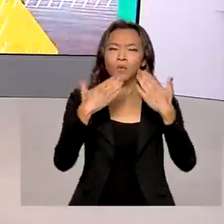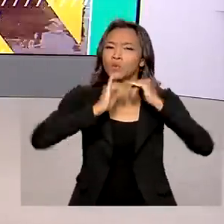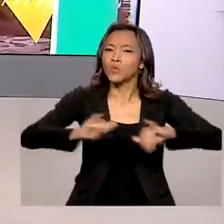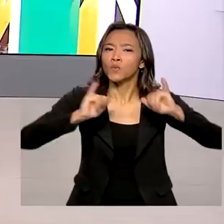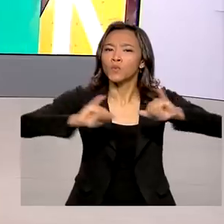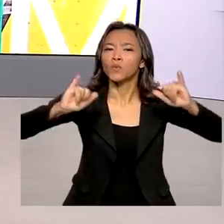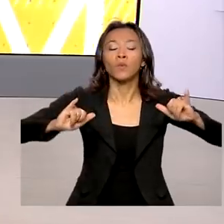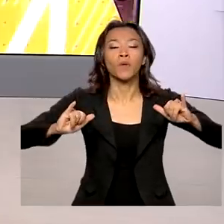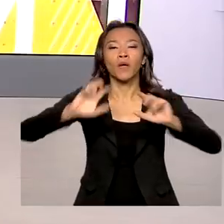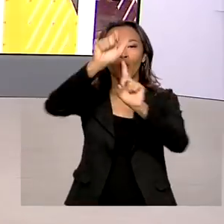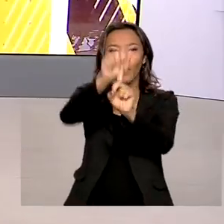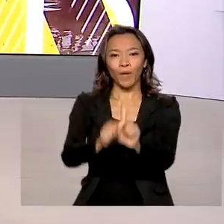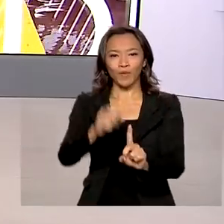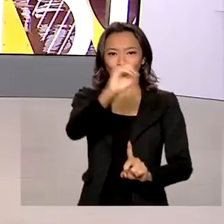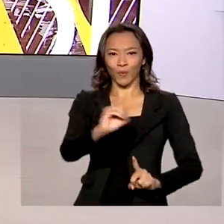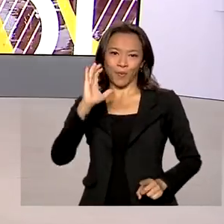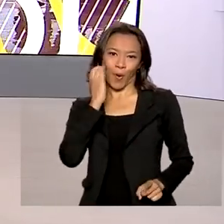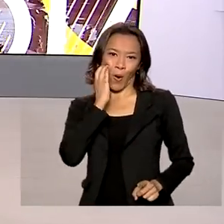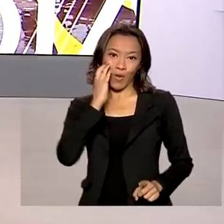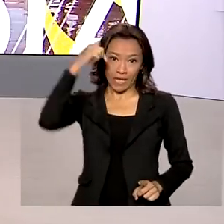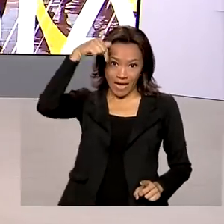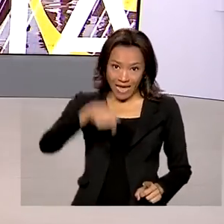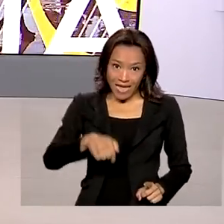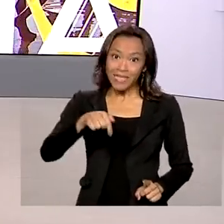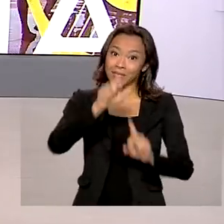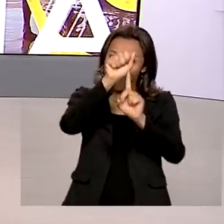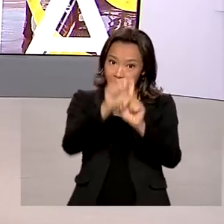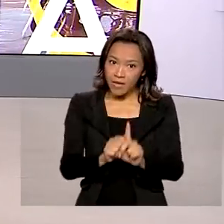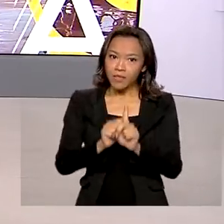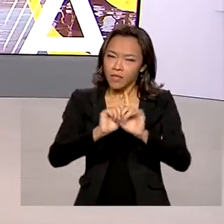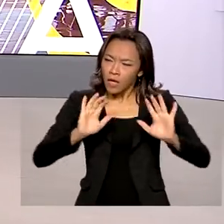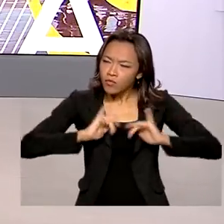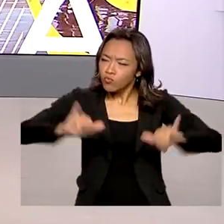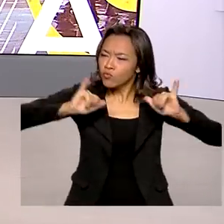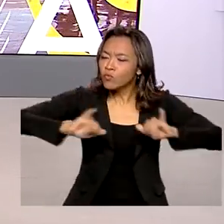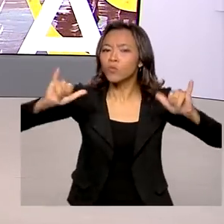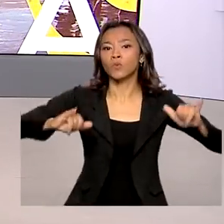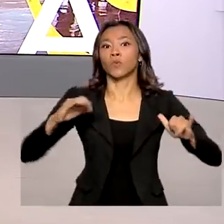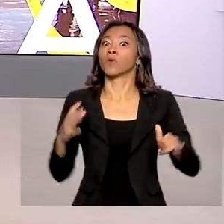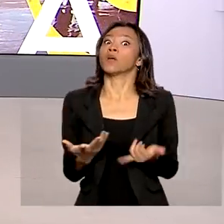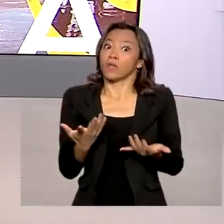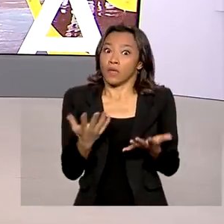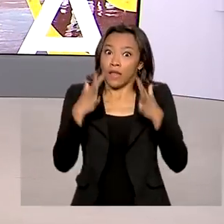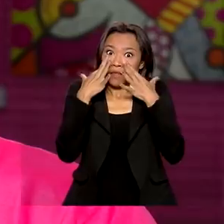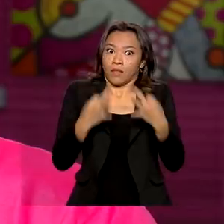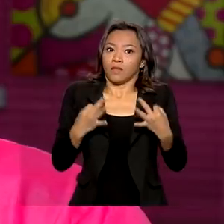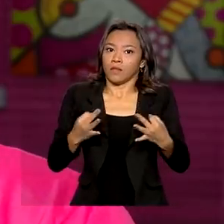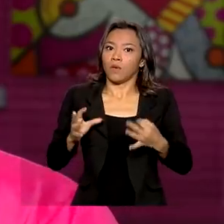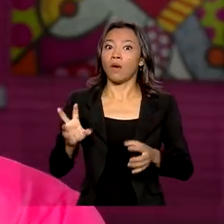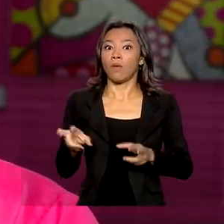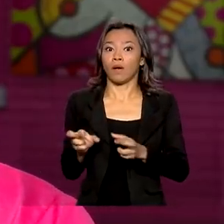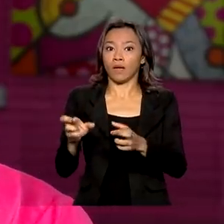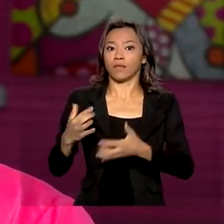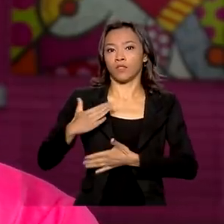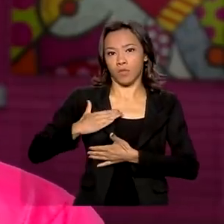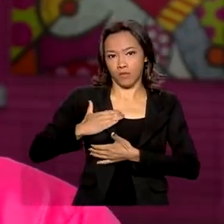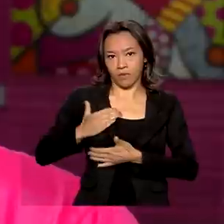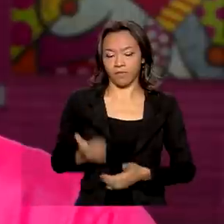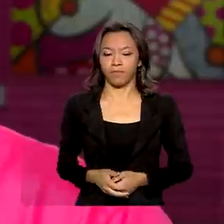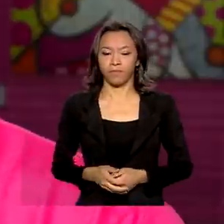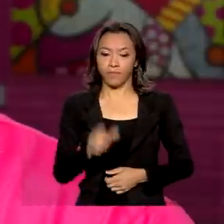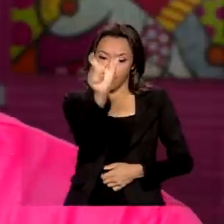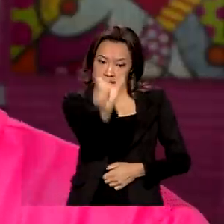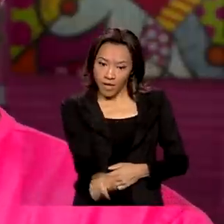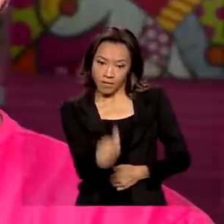Rosa. Durante todo esse mês, é reforçada a importância da prevenção ao câncer de mama. Mônica, de